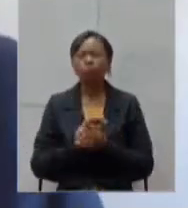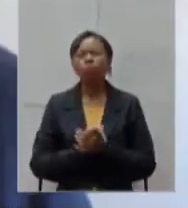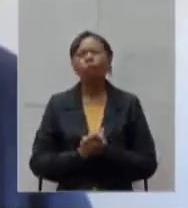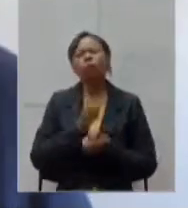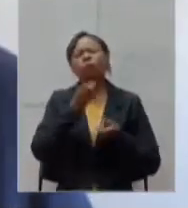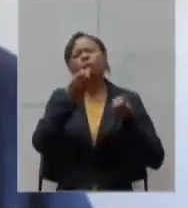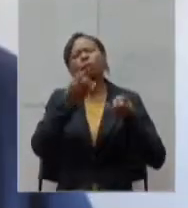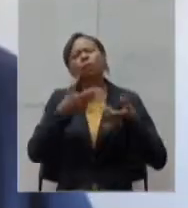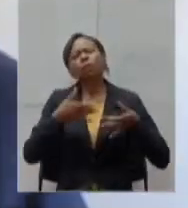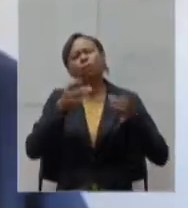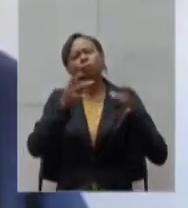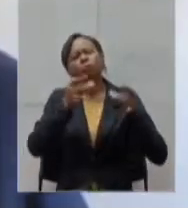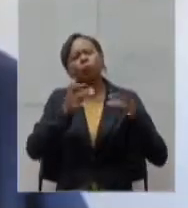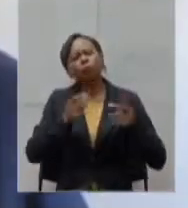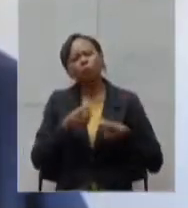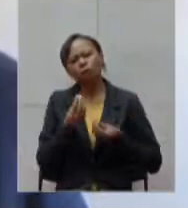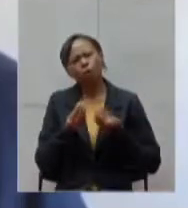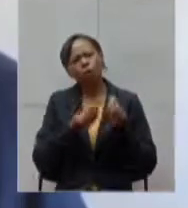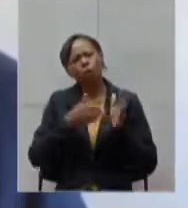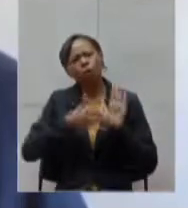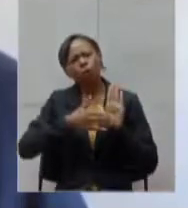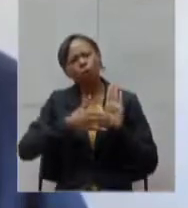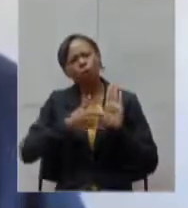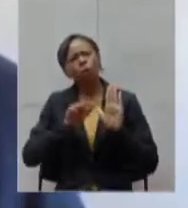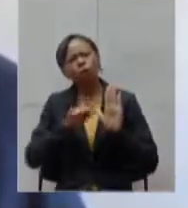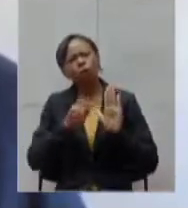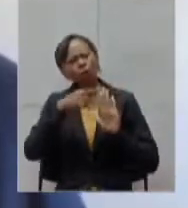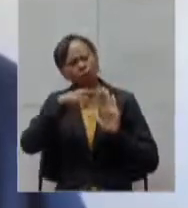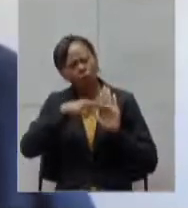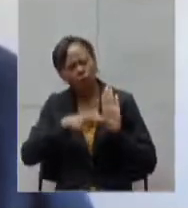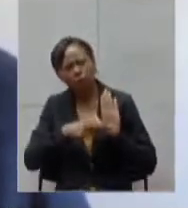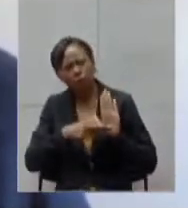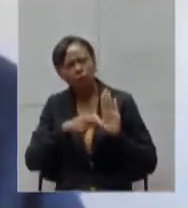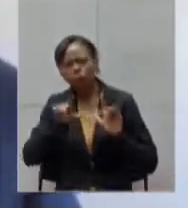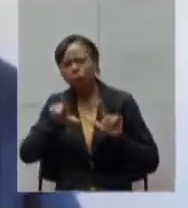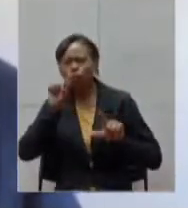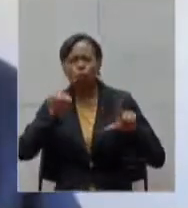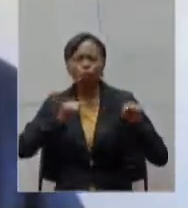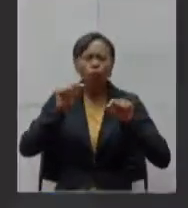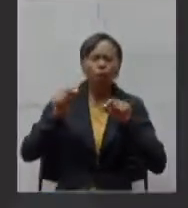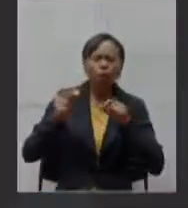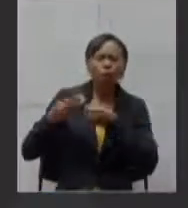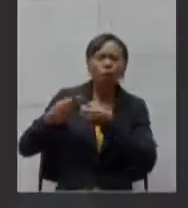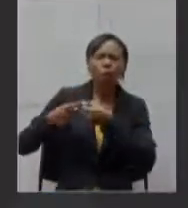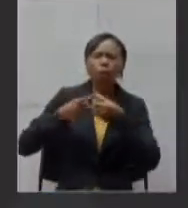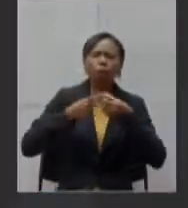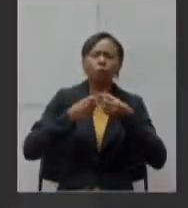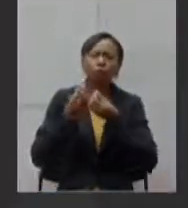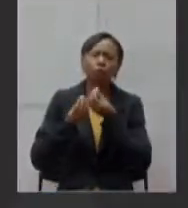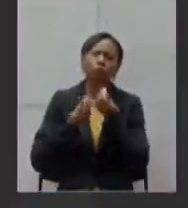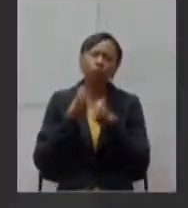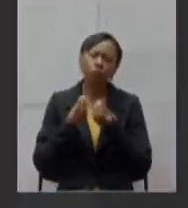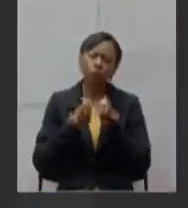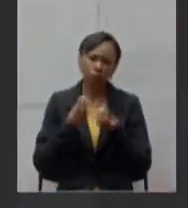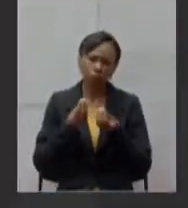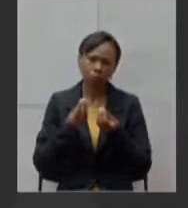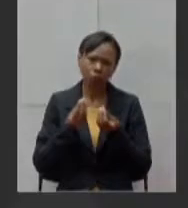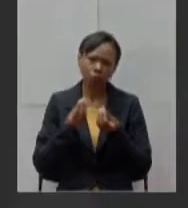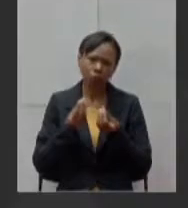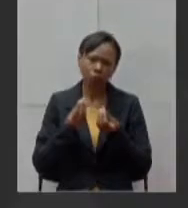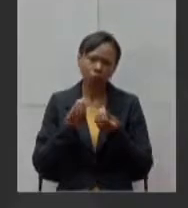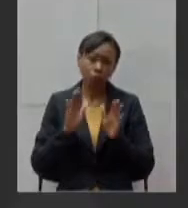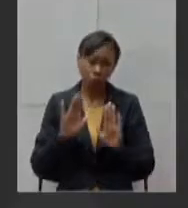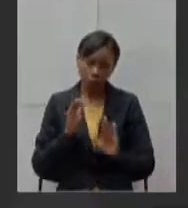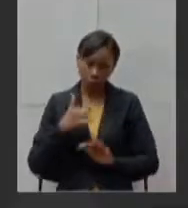detalhadamente sobre essa proposta qual que foi o critério das escolhas do município e permita aqui manifestar uma